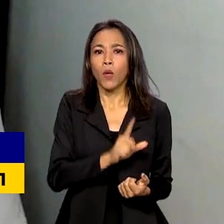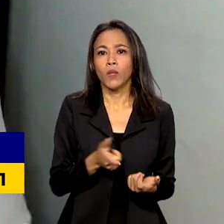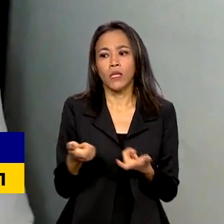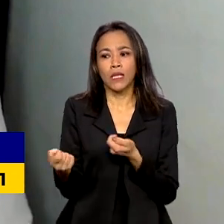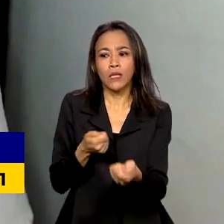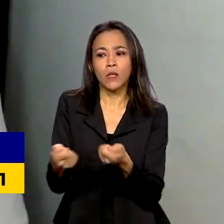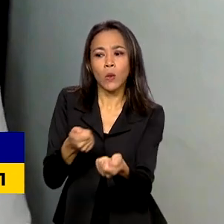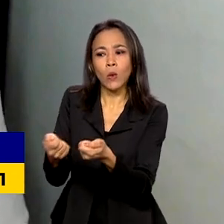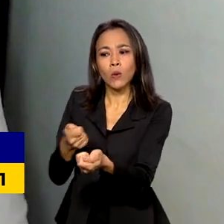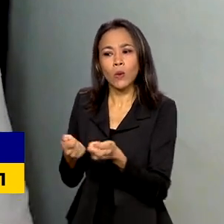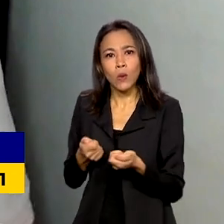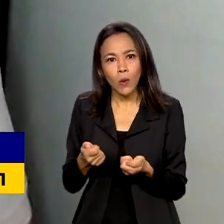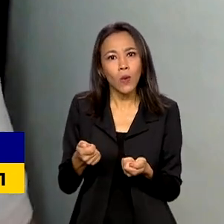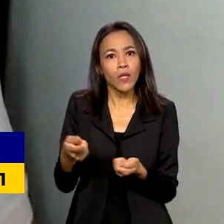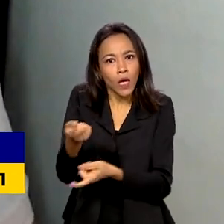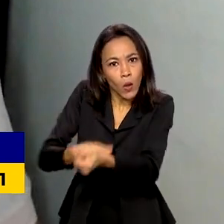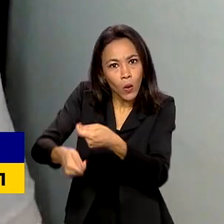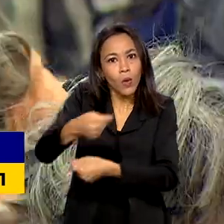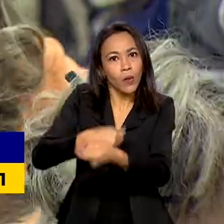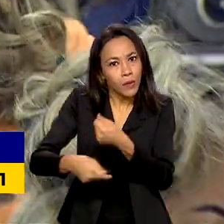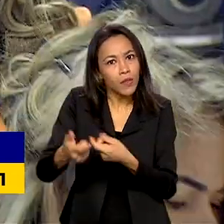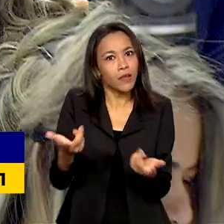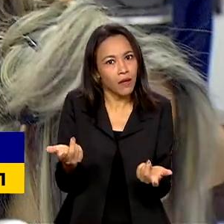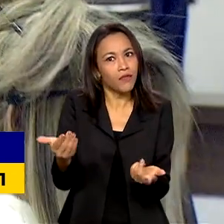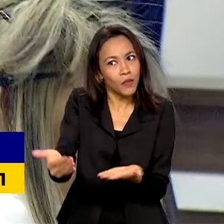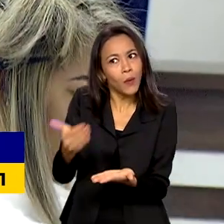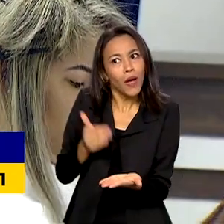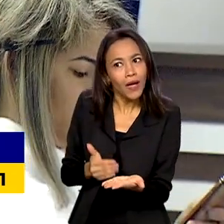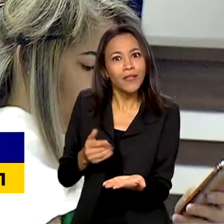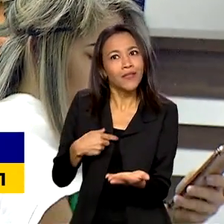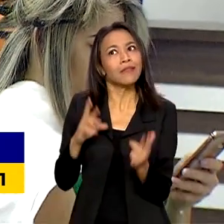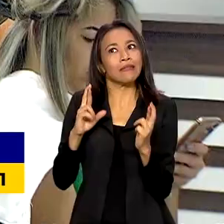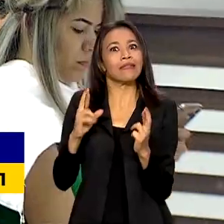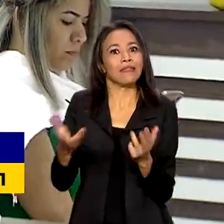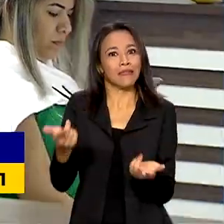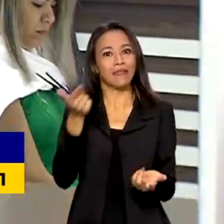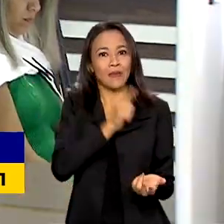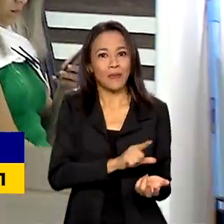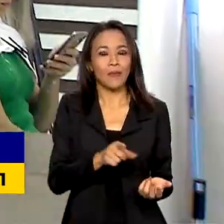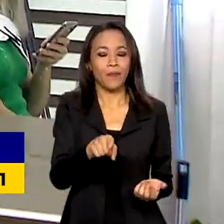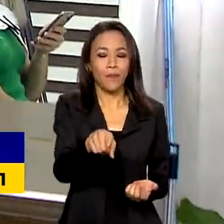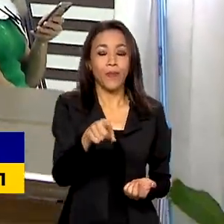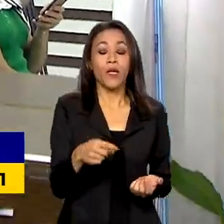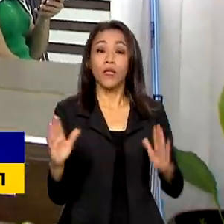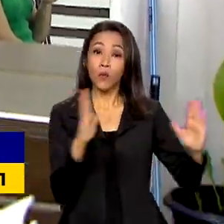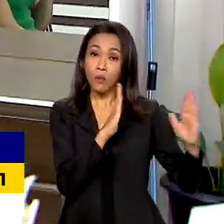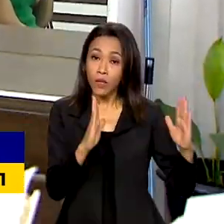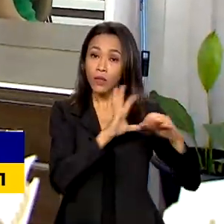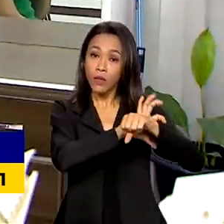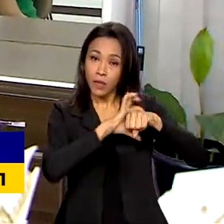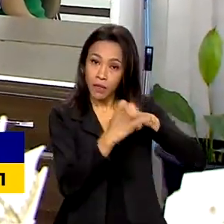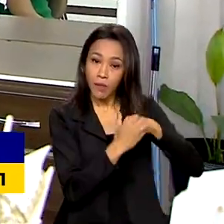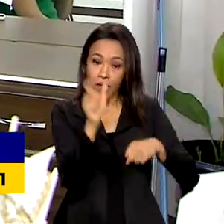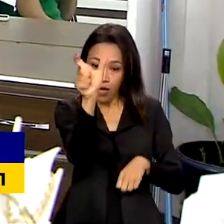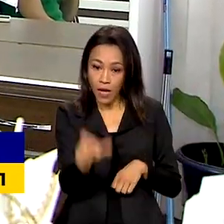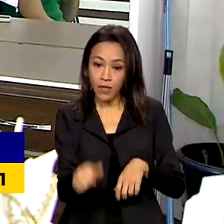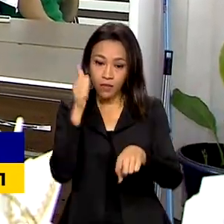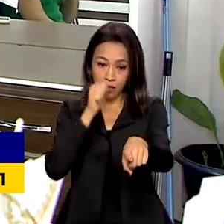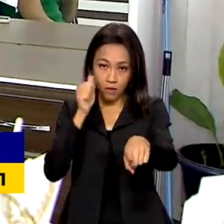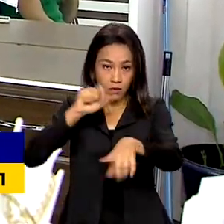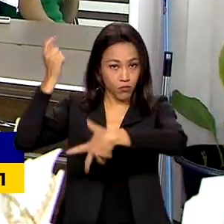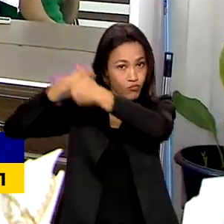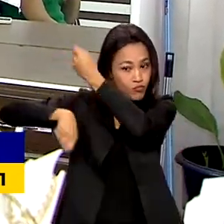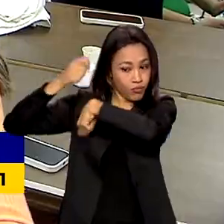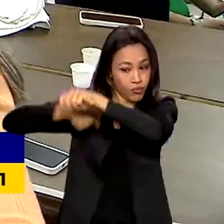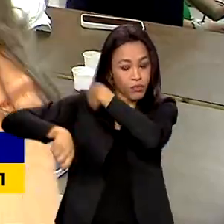macroeconômicas talvez até um pouco antes do que se esperava. Em todo o período da pandemia de Covid-19, a cabeleireira Marinês